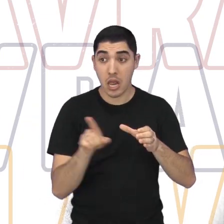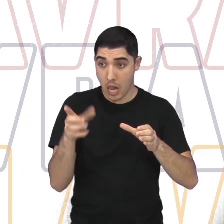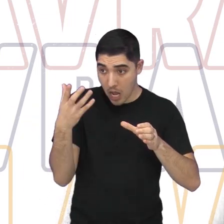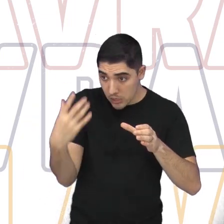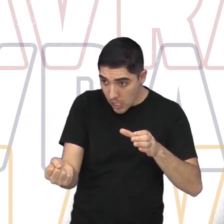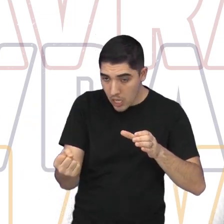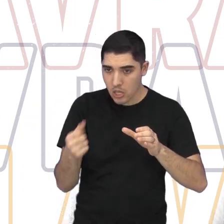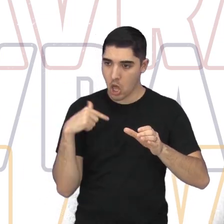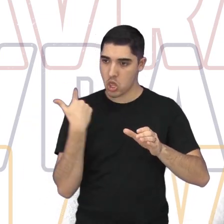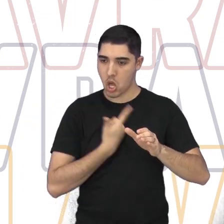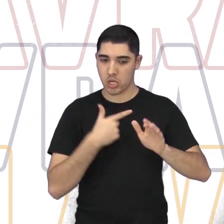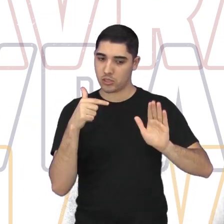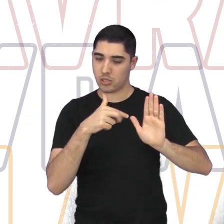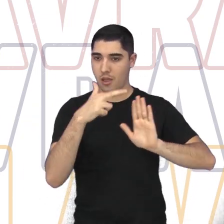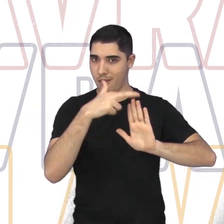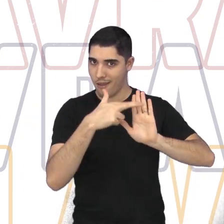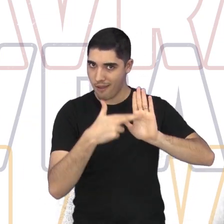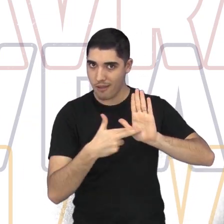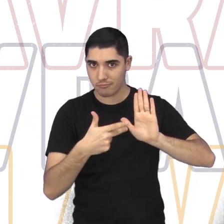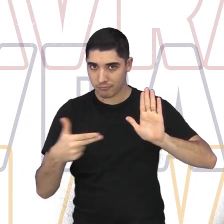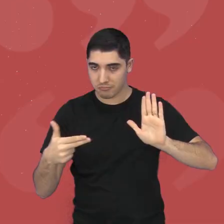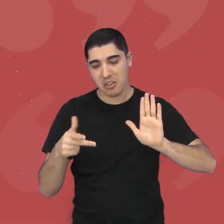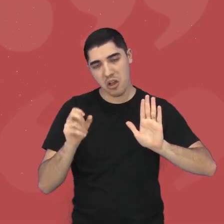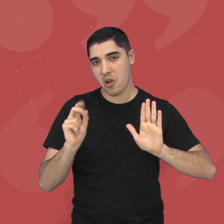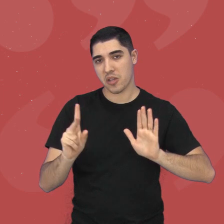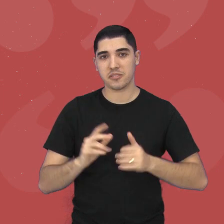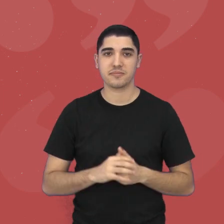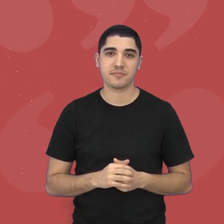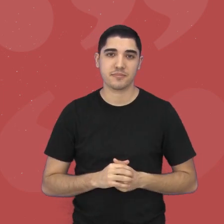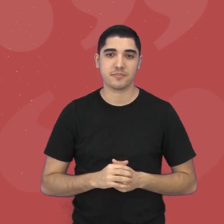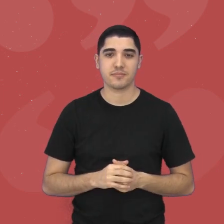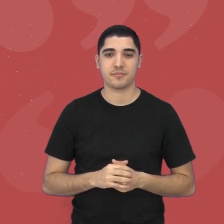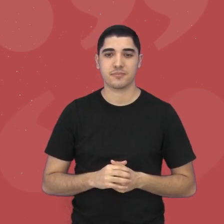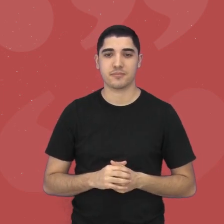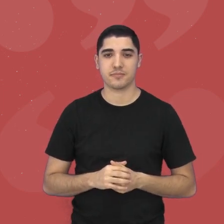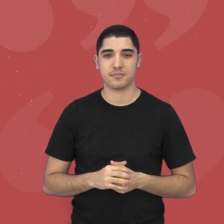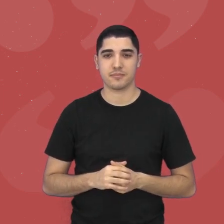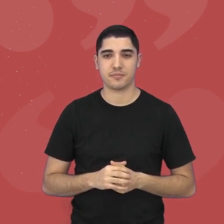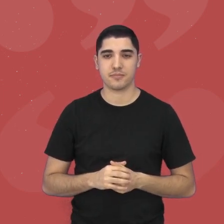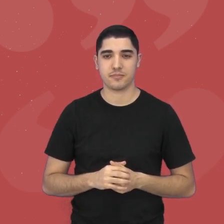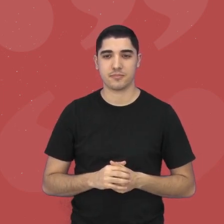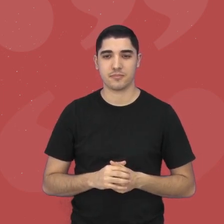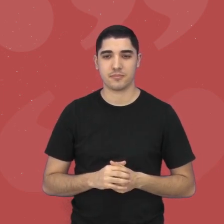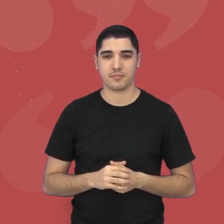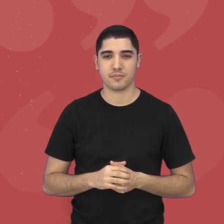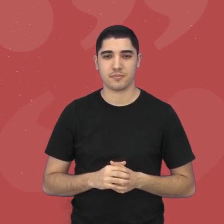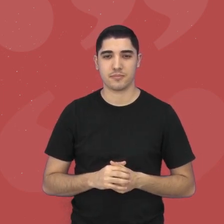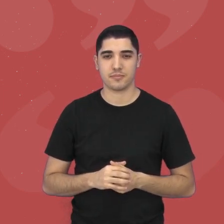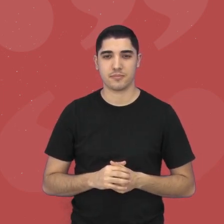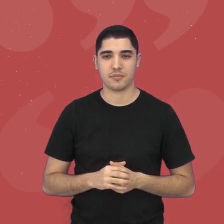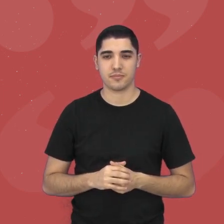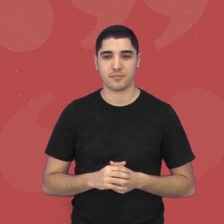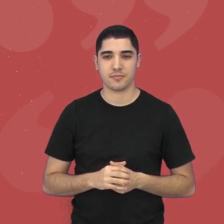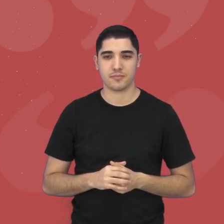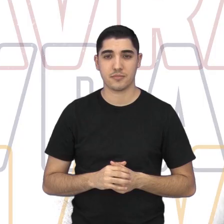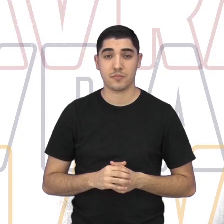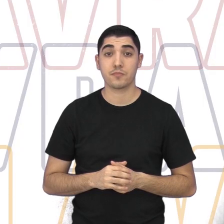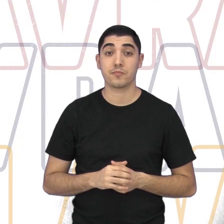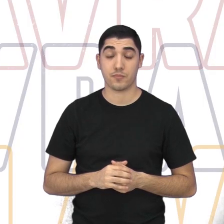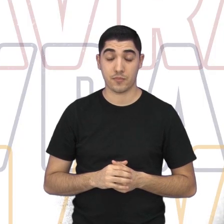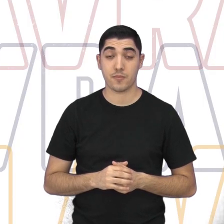aceitar as propostas do coro e tudo mais. Como é o processo de inscrição para os assistidos?